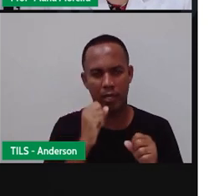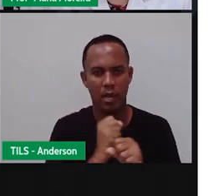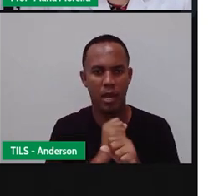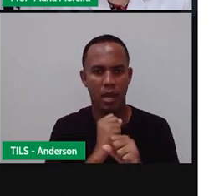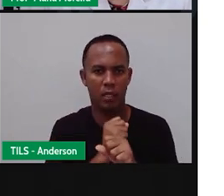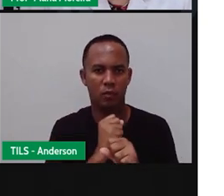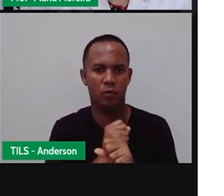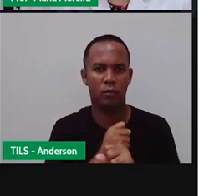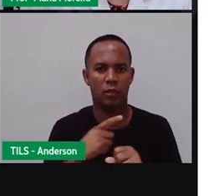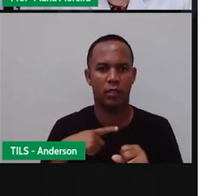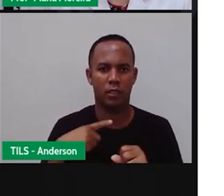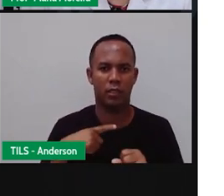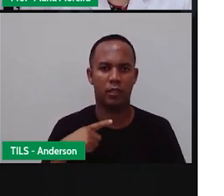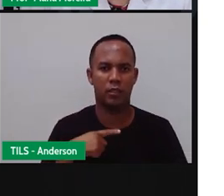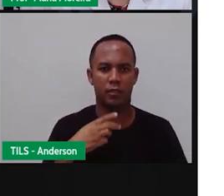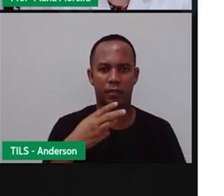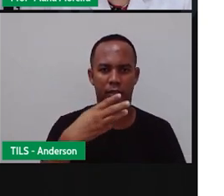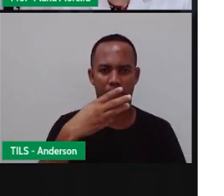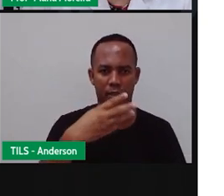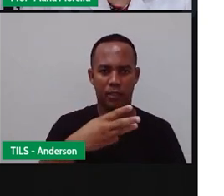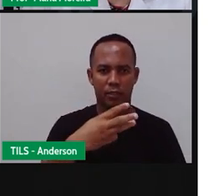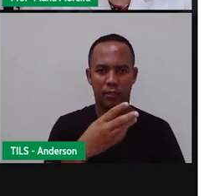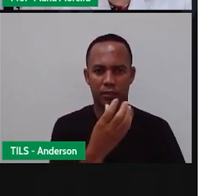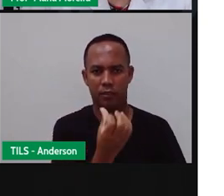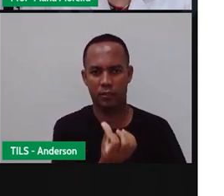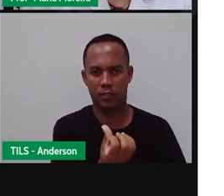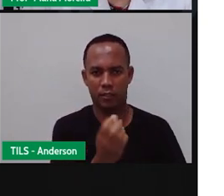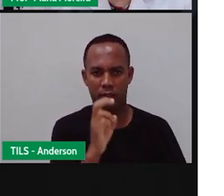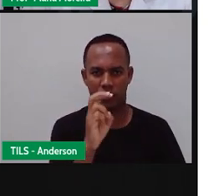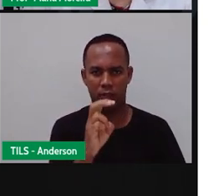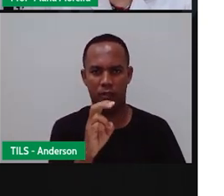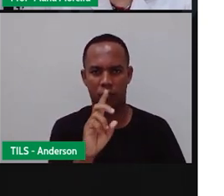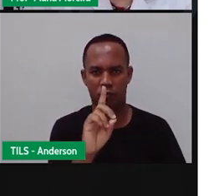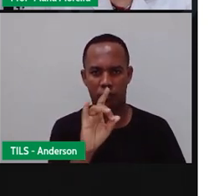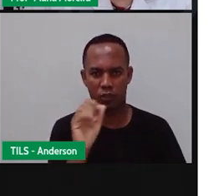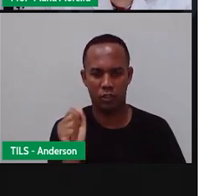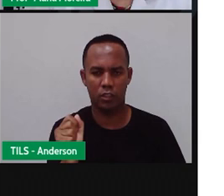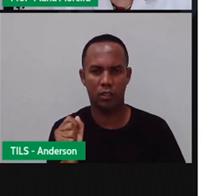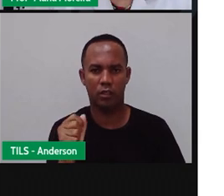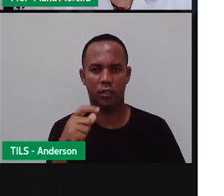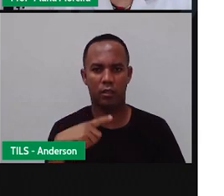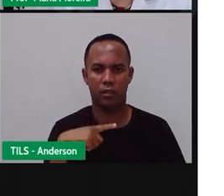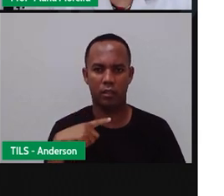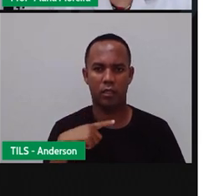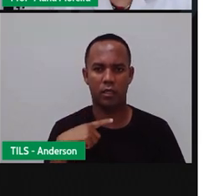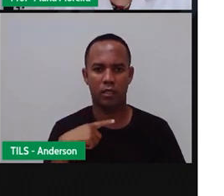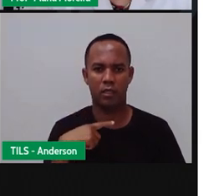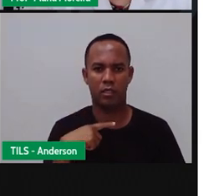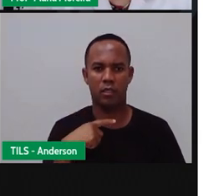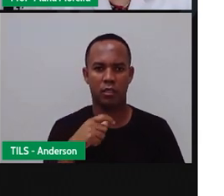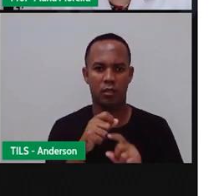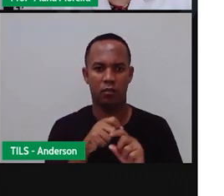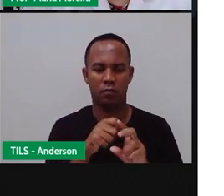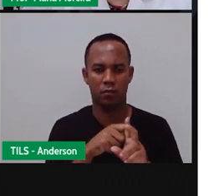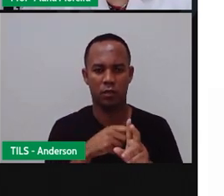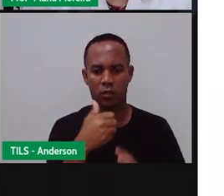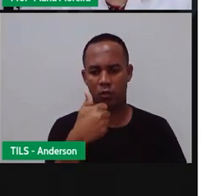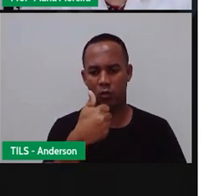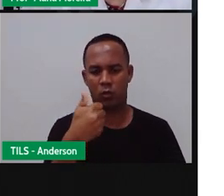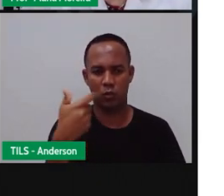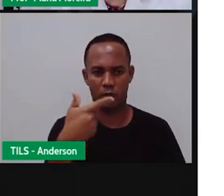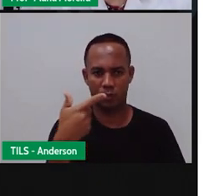Possui 365 dias e esses dias são divididos em quantos meses? Doze